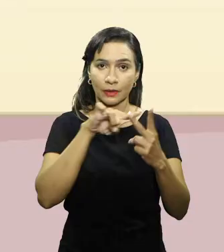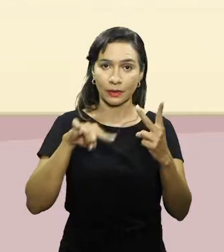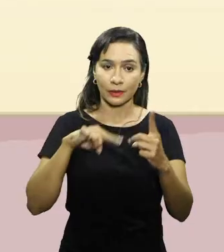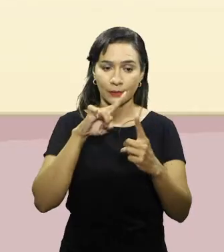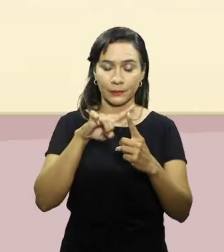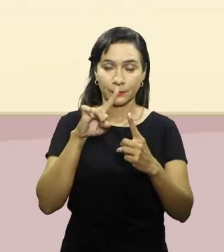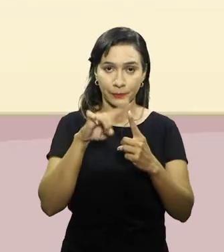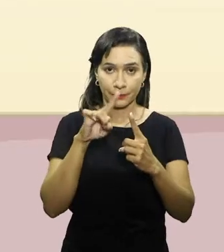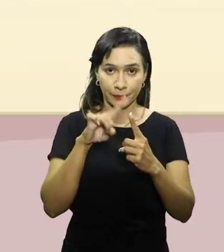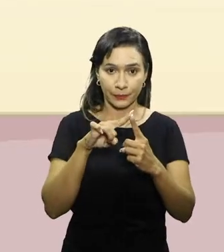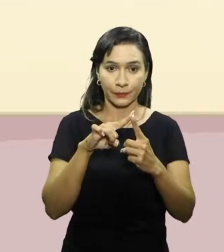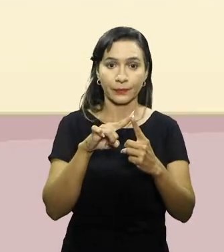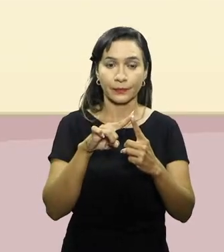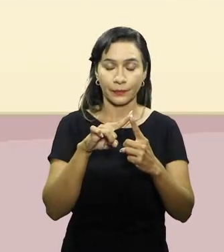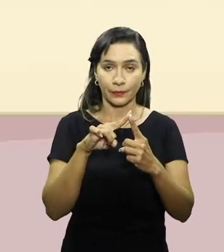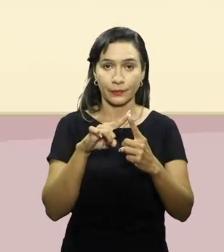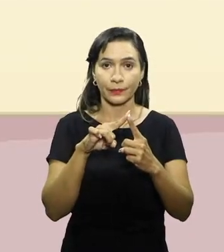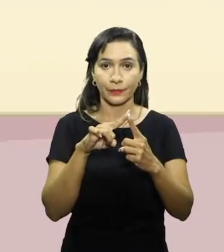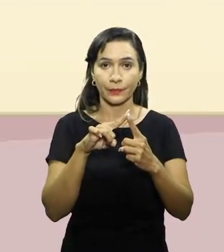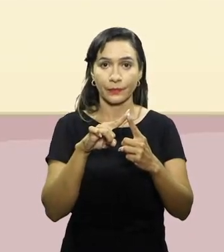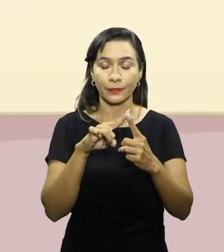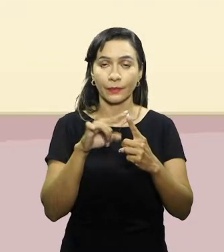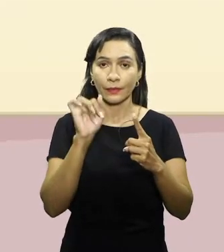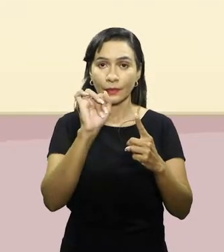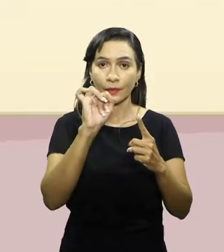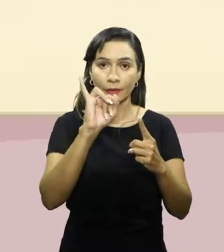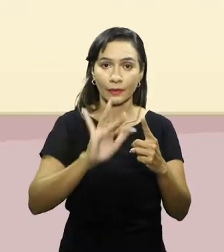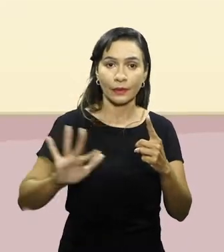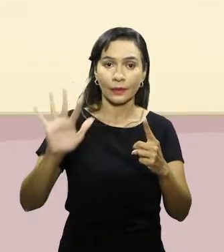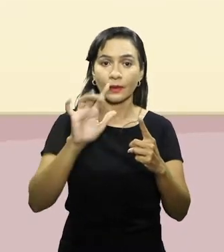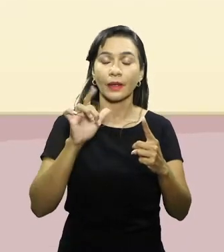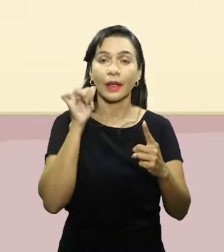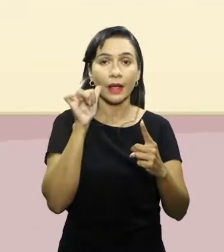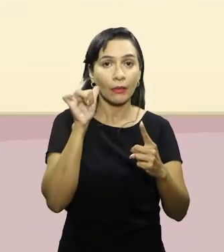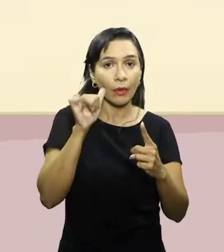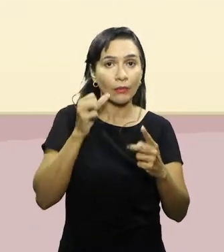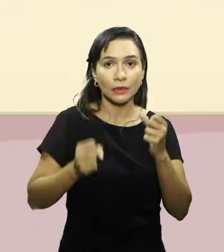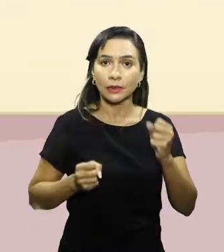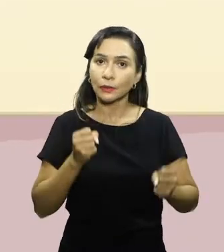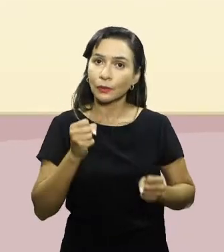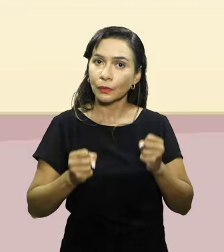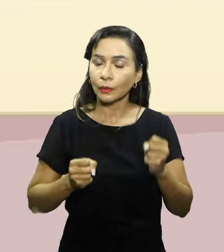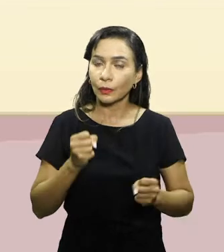A primeira imagem, à esquerda, na parte inferior, é um avião almoço correndo,